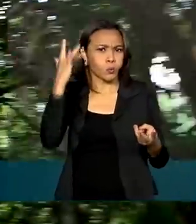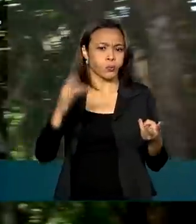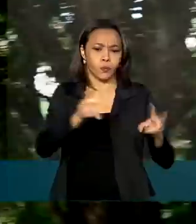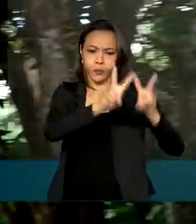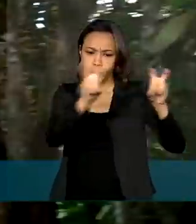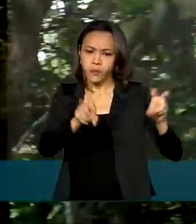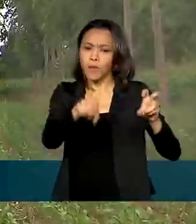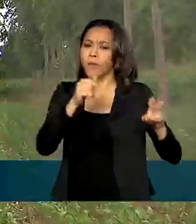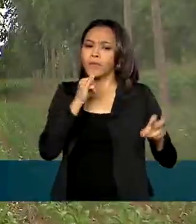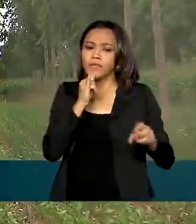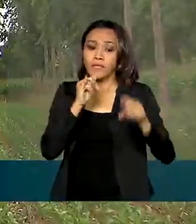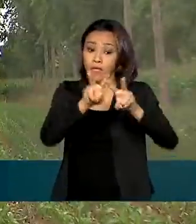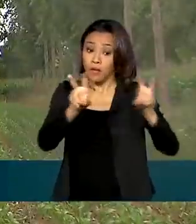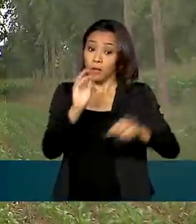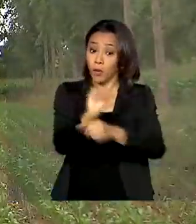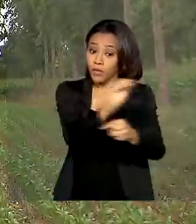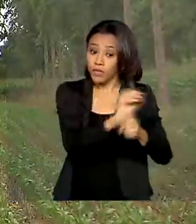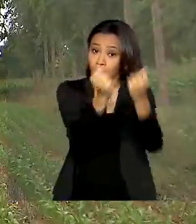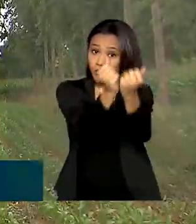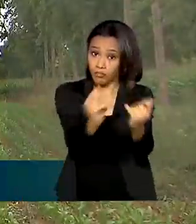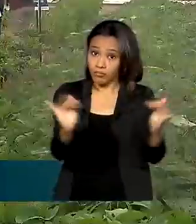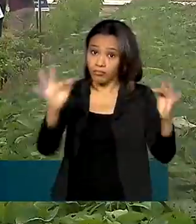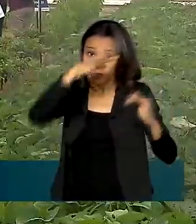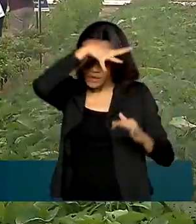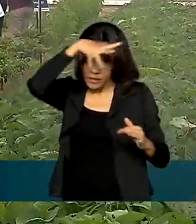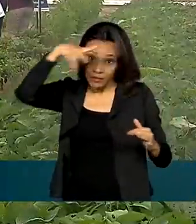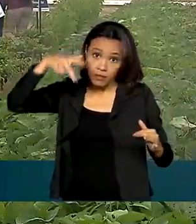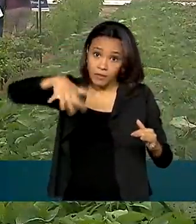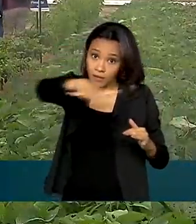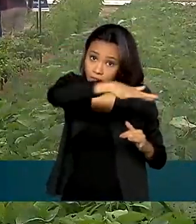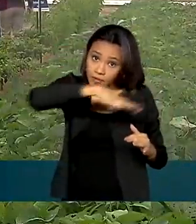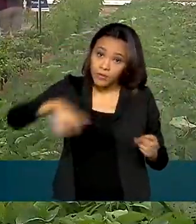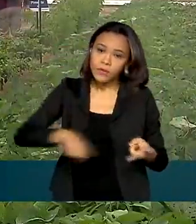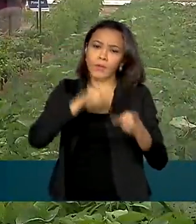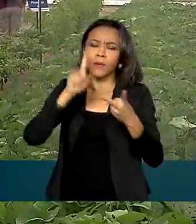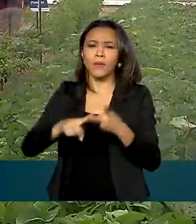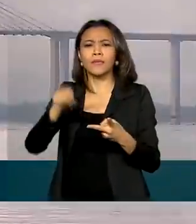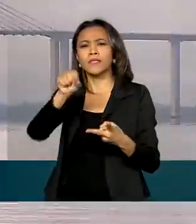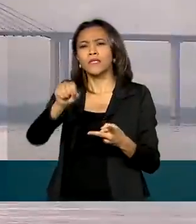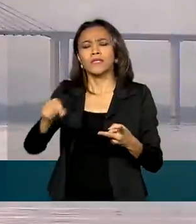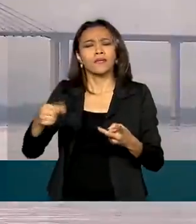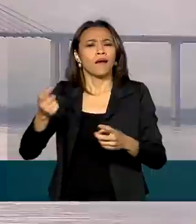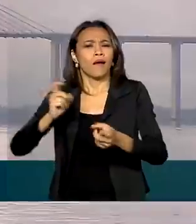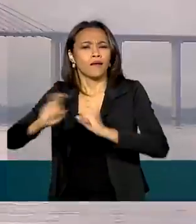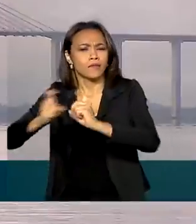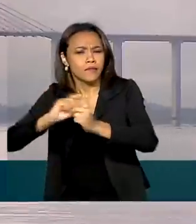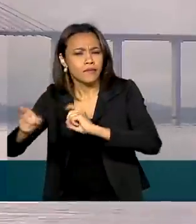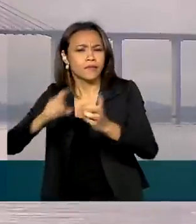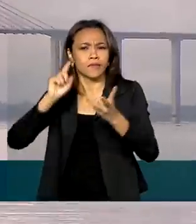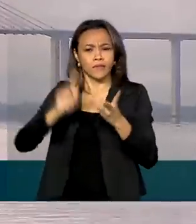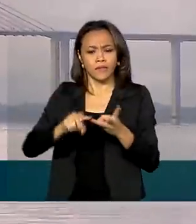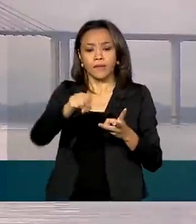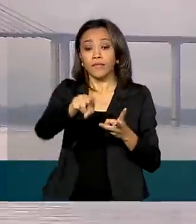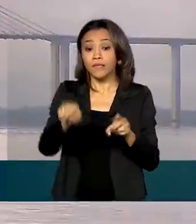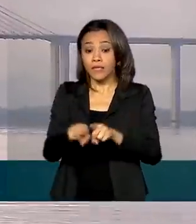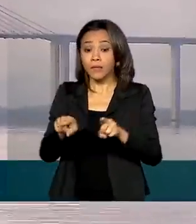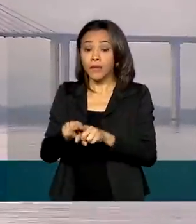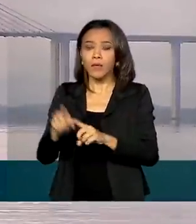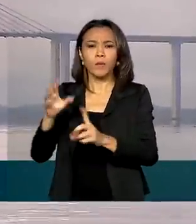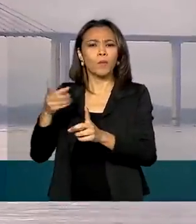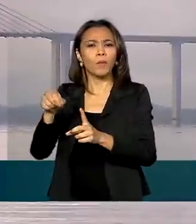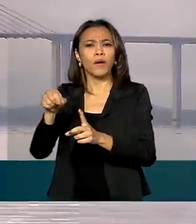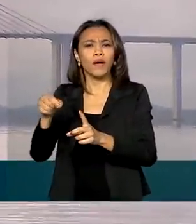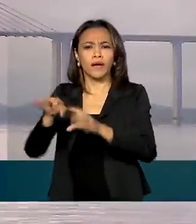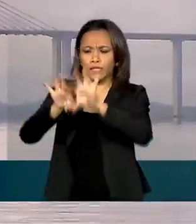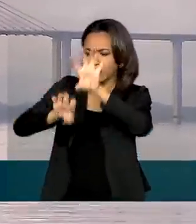a proteção da Amazônia, boas práticas ambientais, sociais e de governança, e a instalação de uma infraestrutura